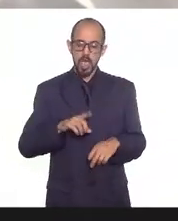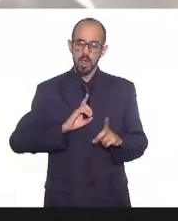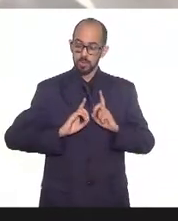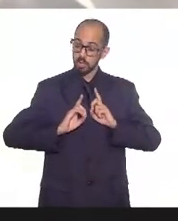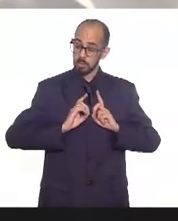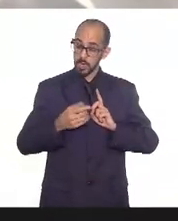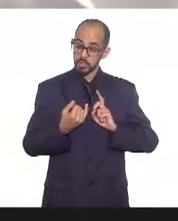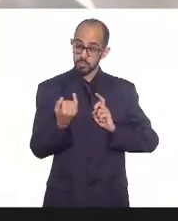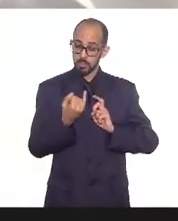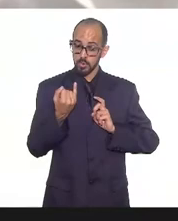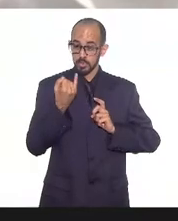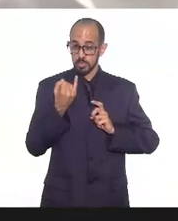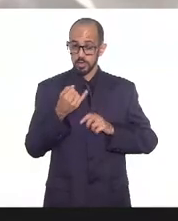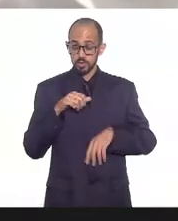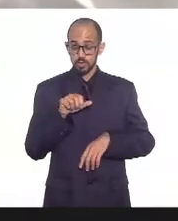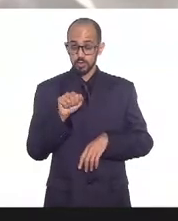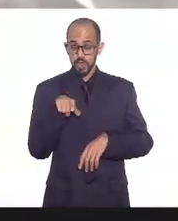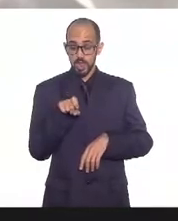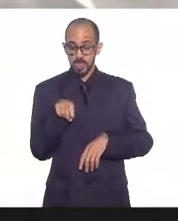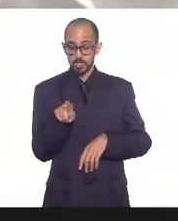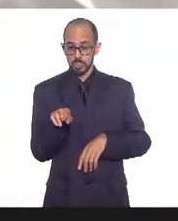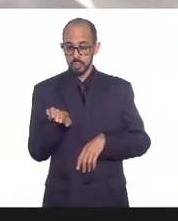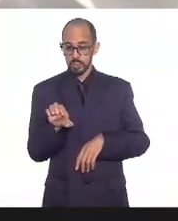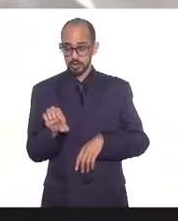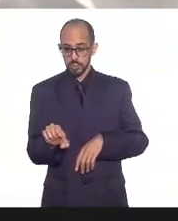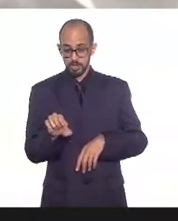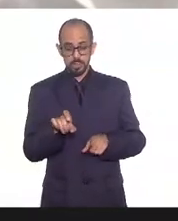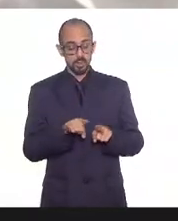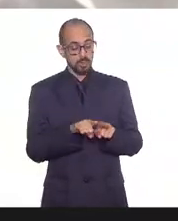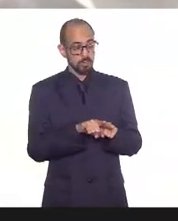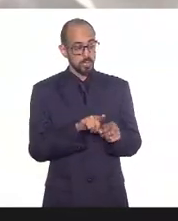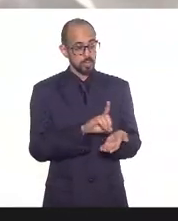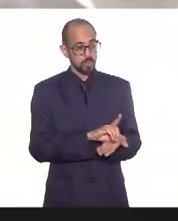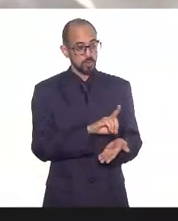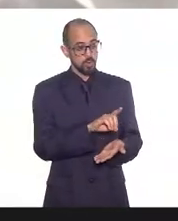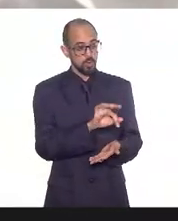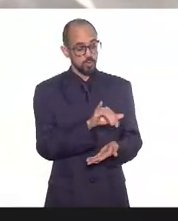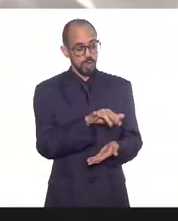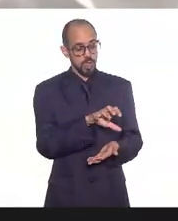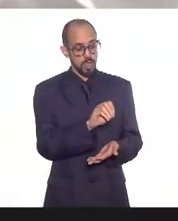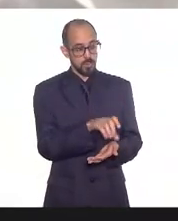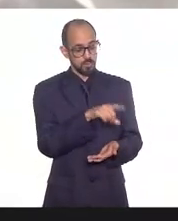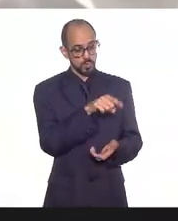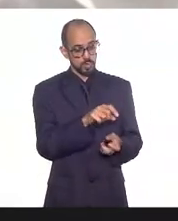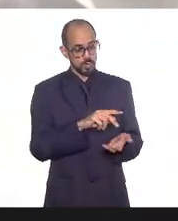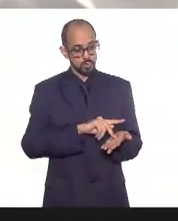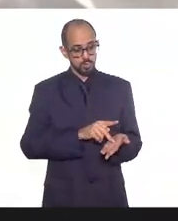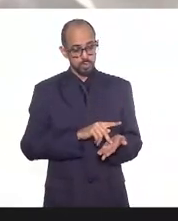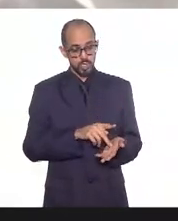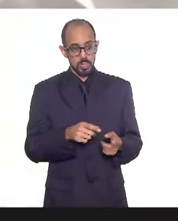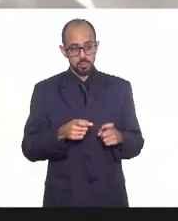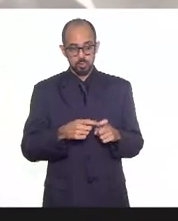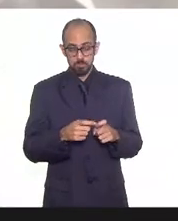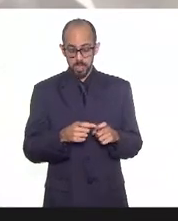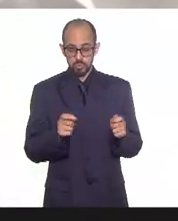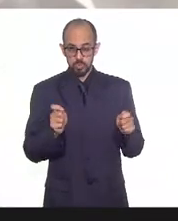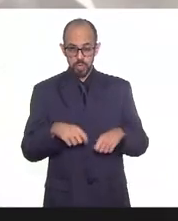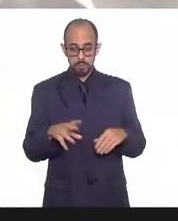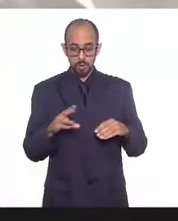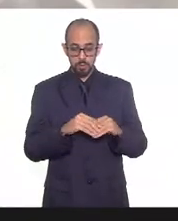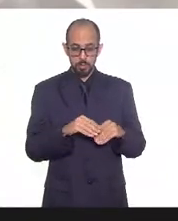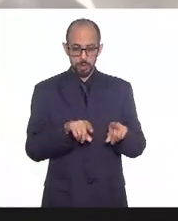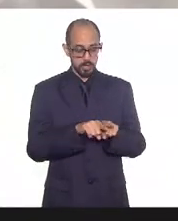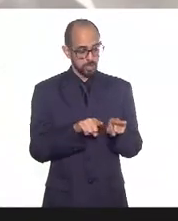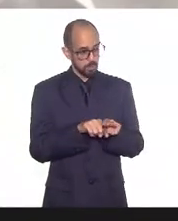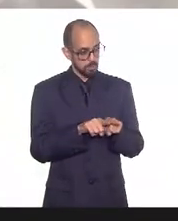tanto o doutor Alexandre quanto o doutor Flávio do Cremérgio do Sindicato dos Médicos podem contribuir com isso, mas entender